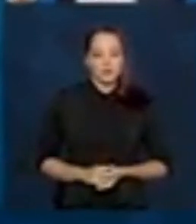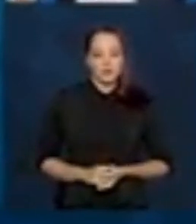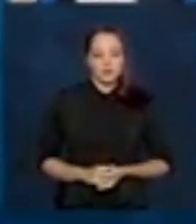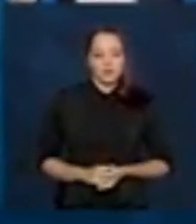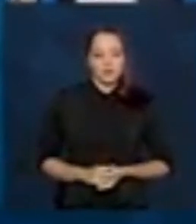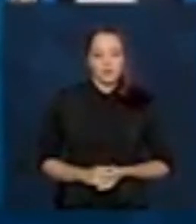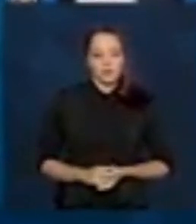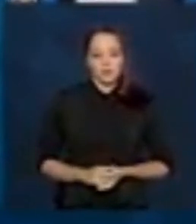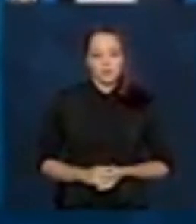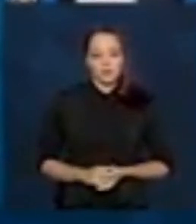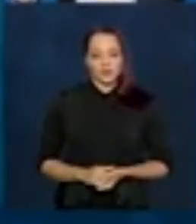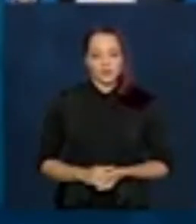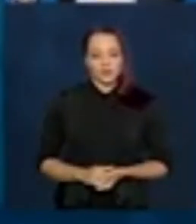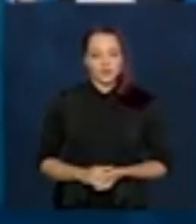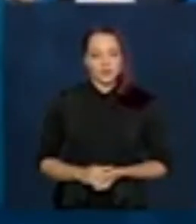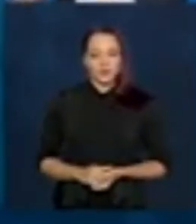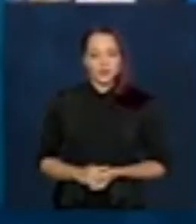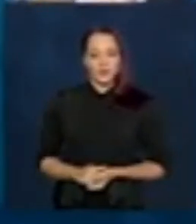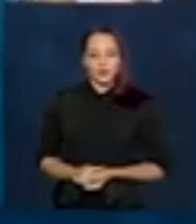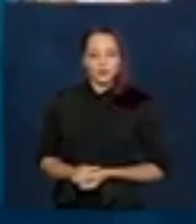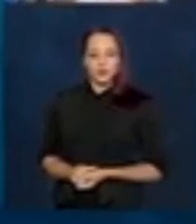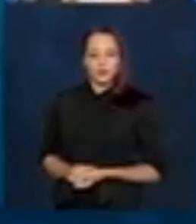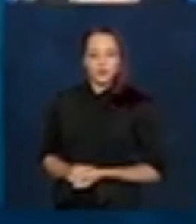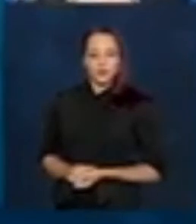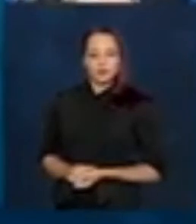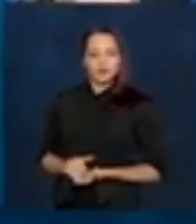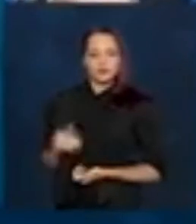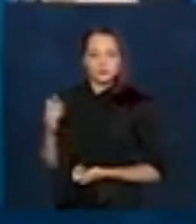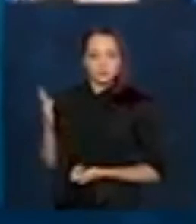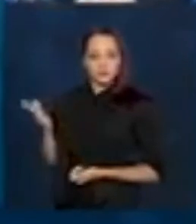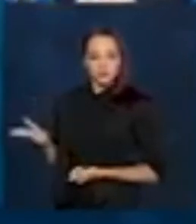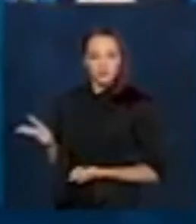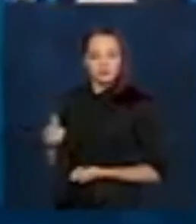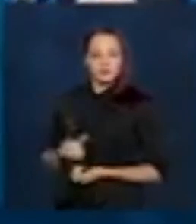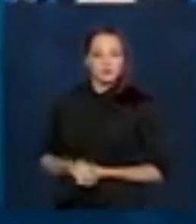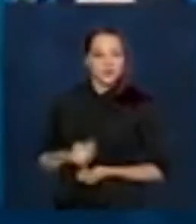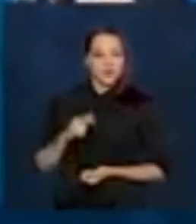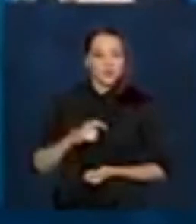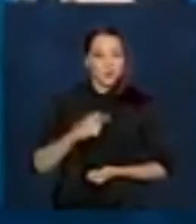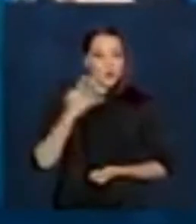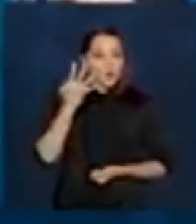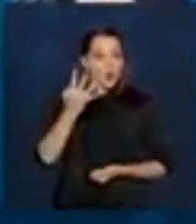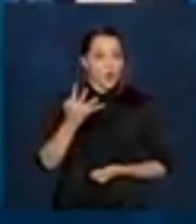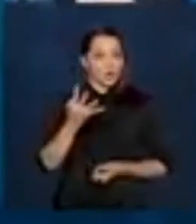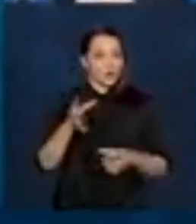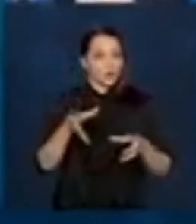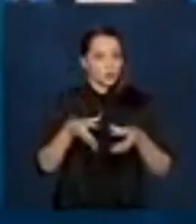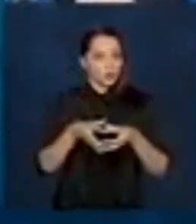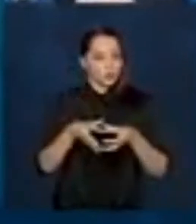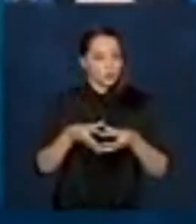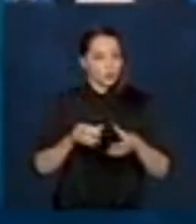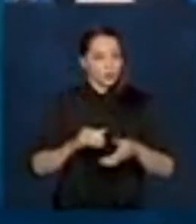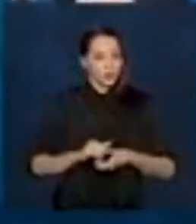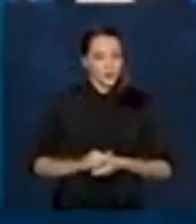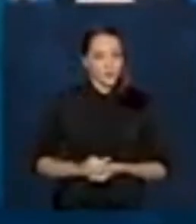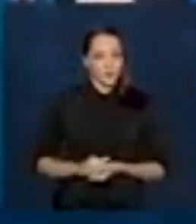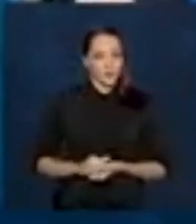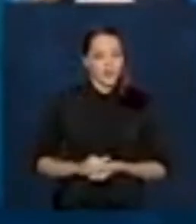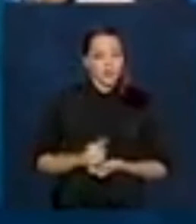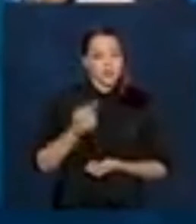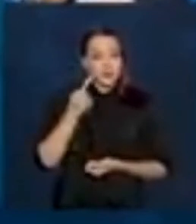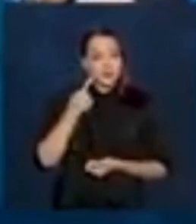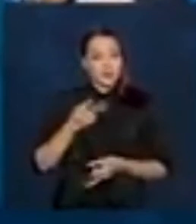No slide 26, nós temos o quarto ciclo. Vocês podem ver que já